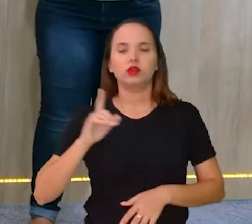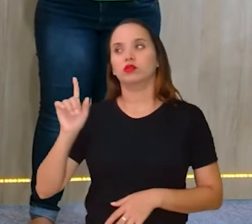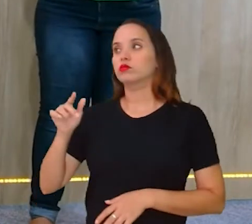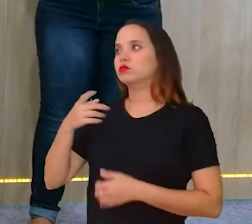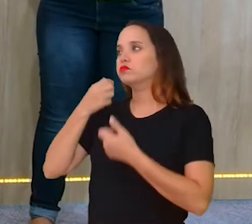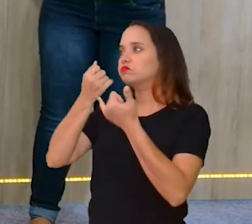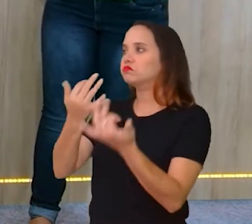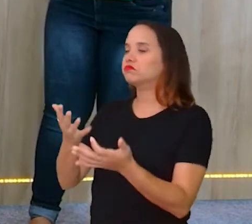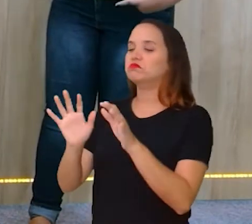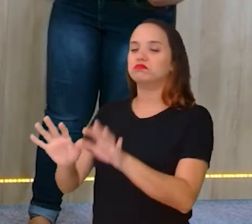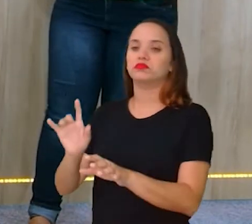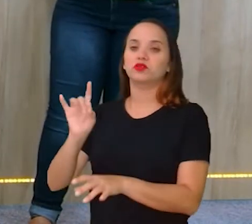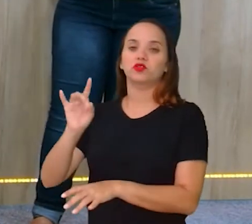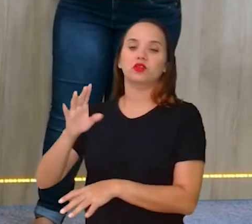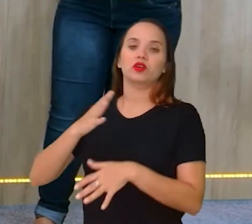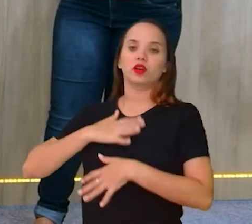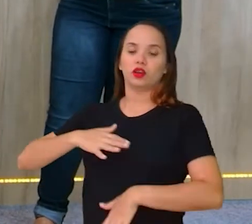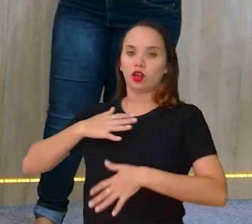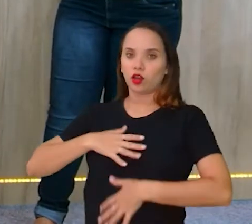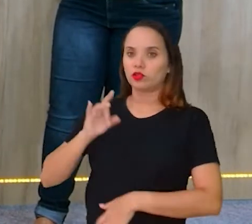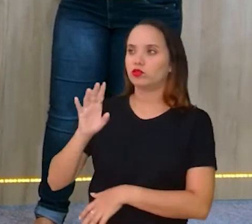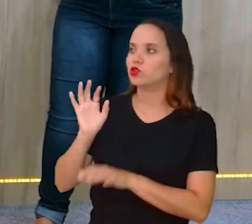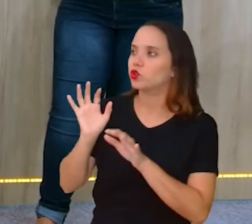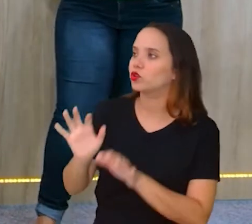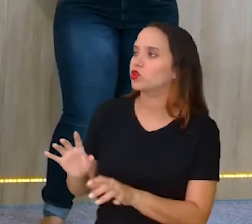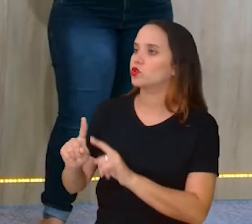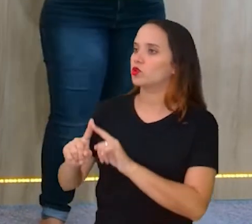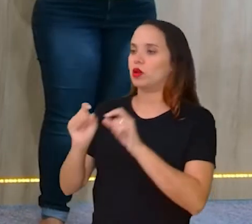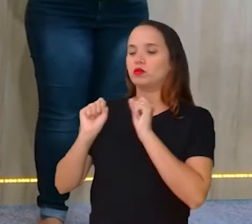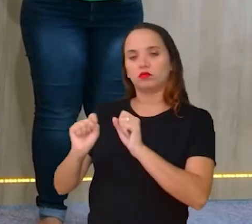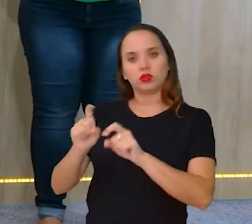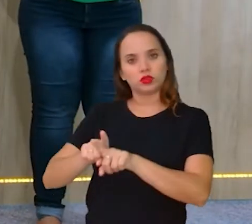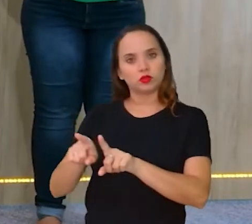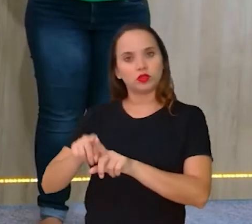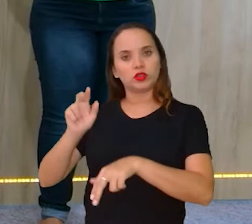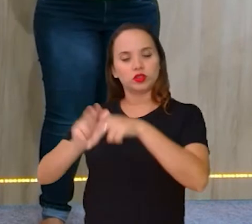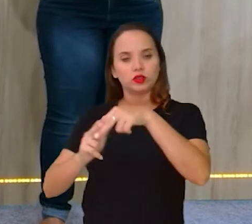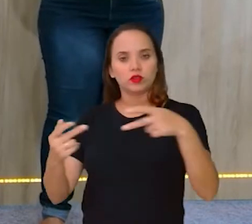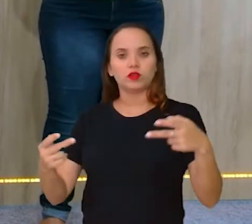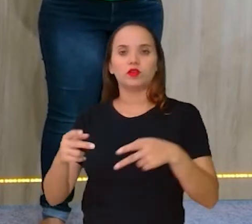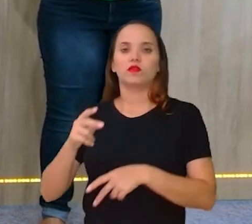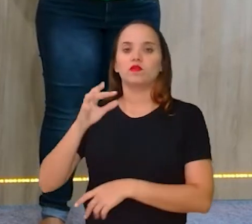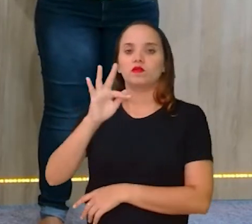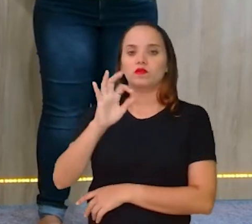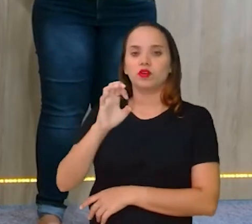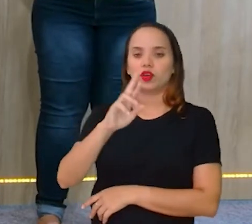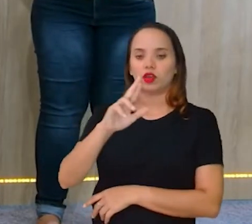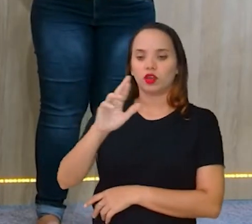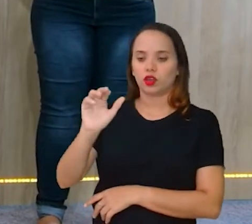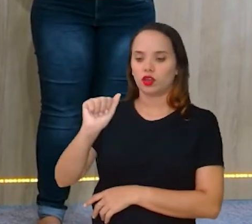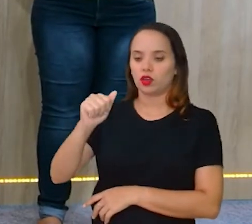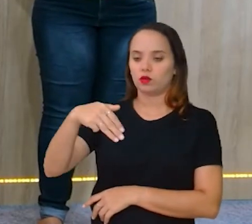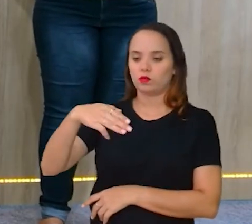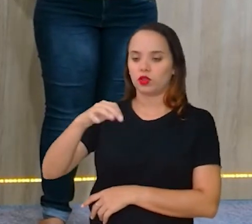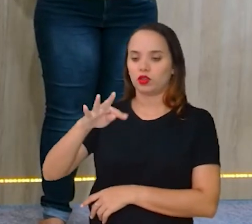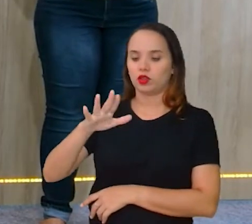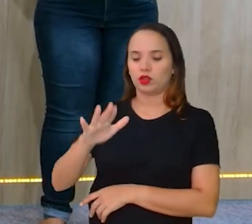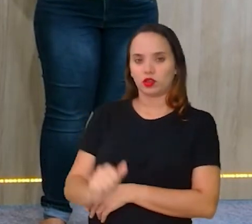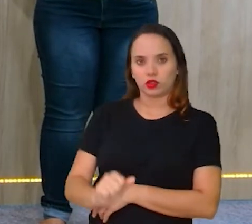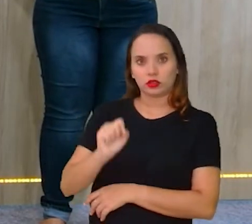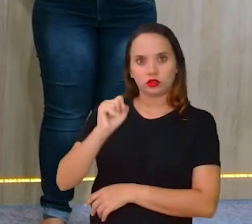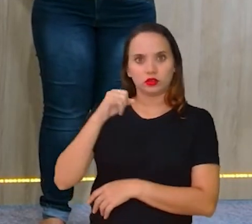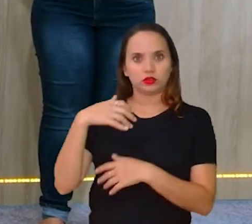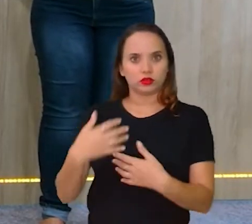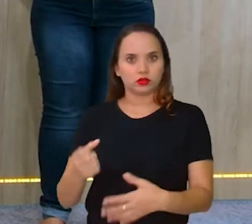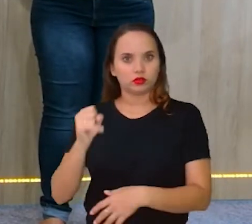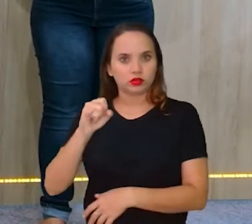também pode remeter ao ferramenta, Tiago? Exatamente, vem de inglês, ferramenta. Então, quando a gente olha, por exemplo, um smartphone, se você